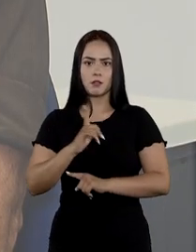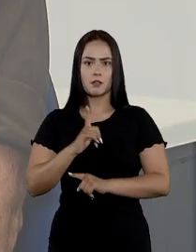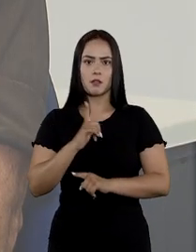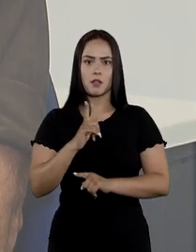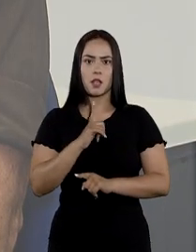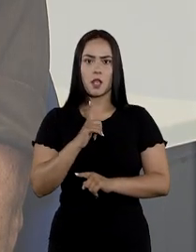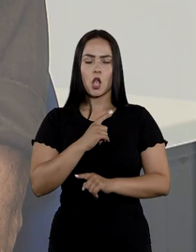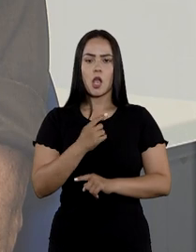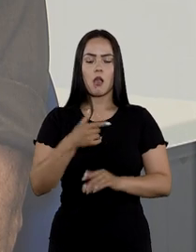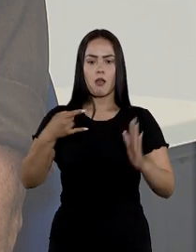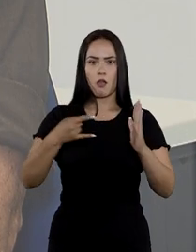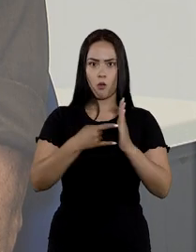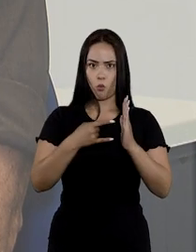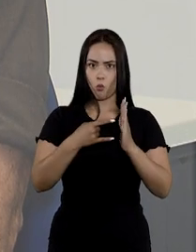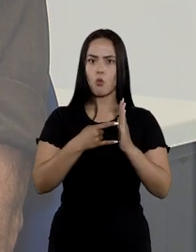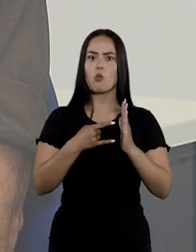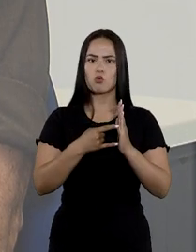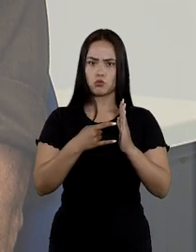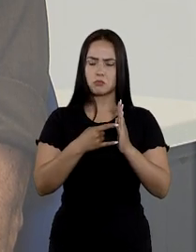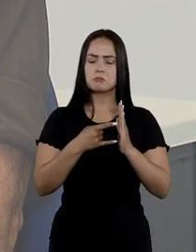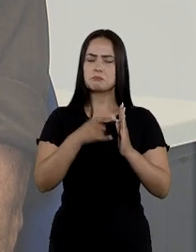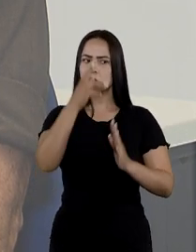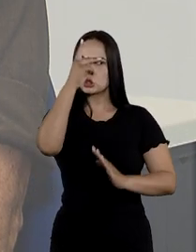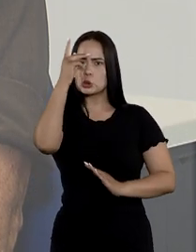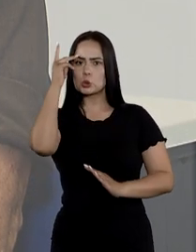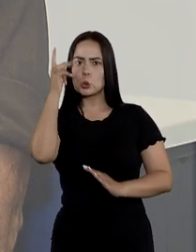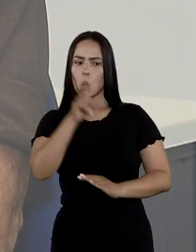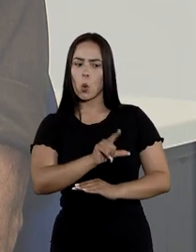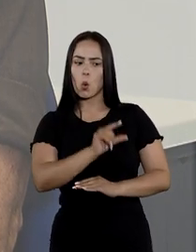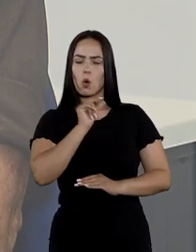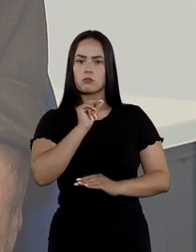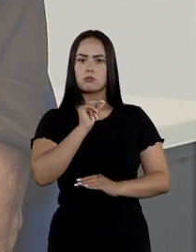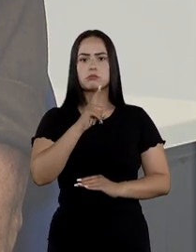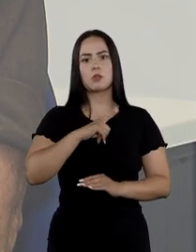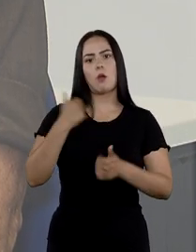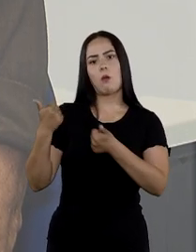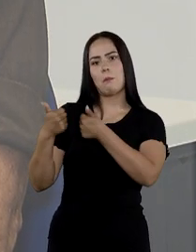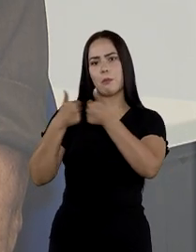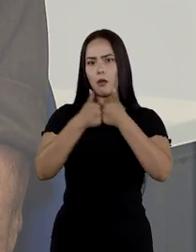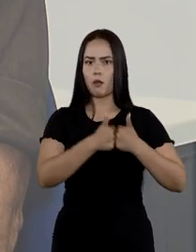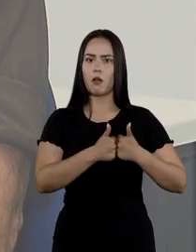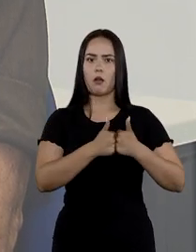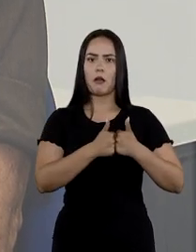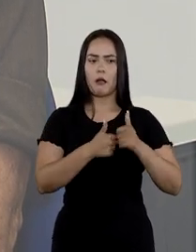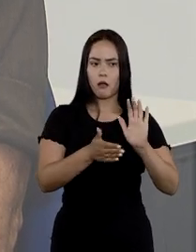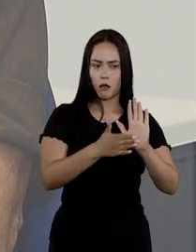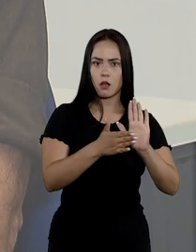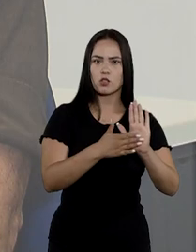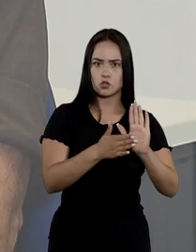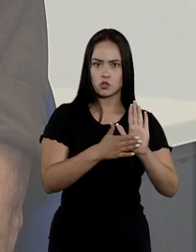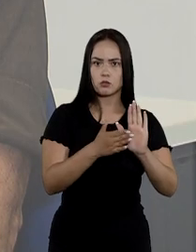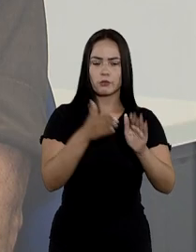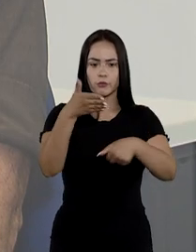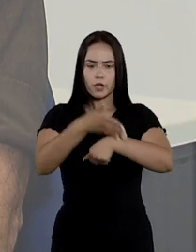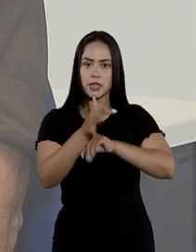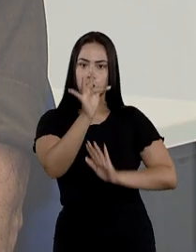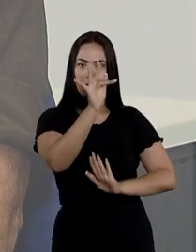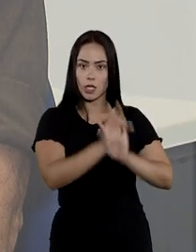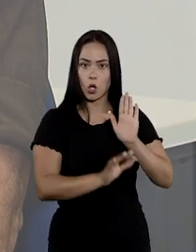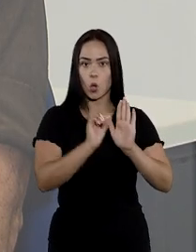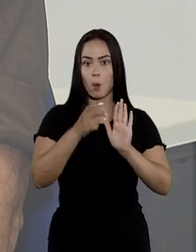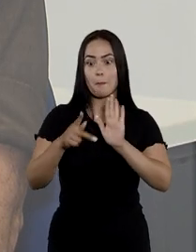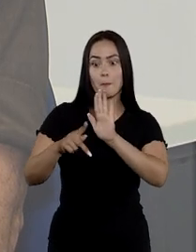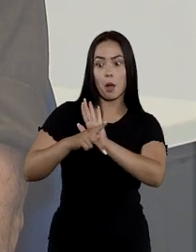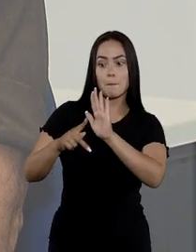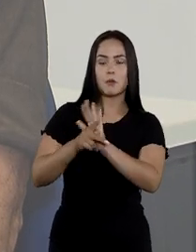a presença de um QR Code, que a pessoa que optar para acompanhar a cartilha através de texto,